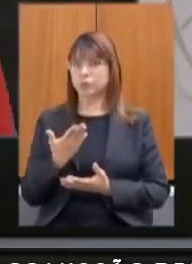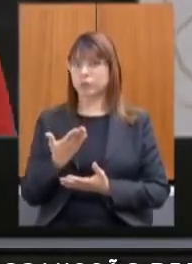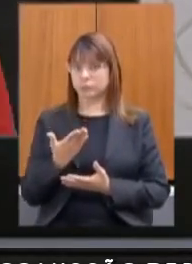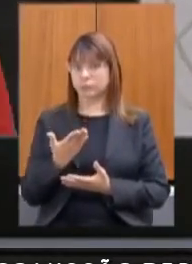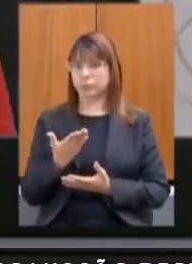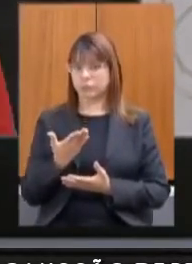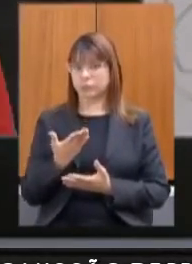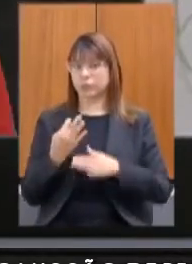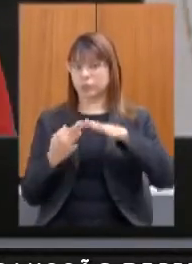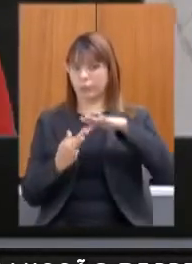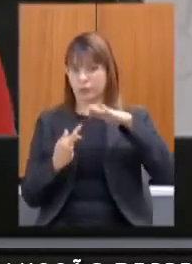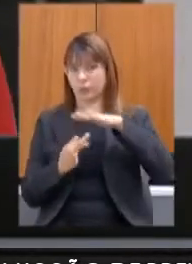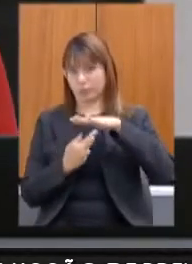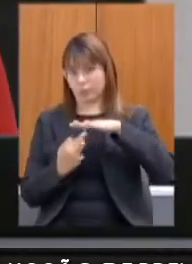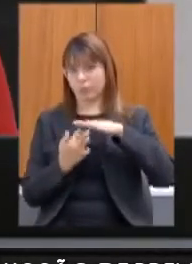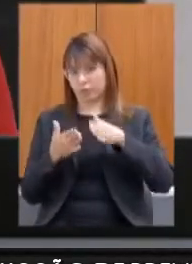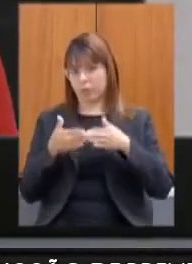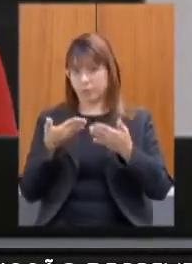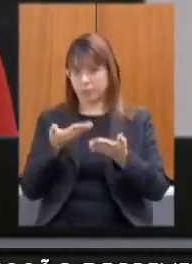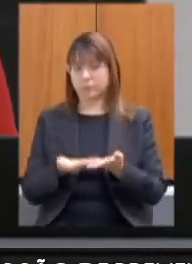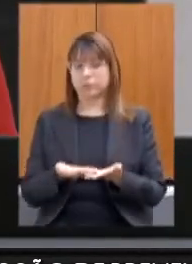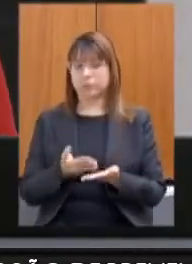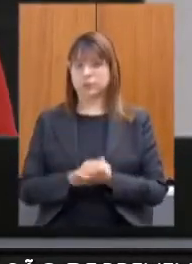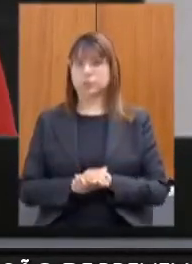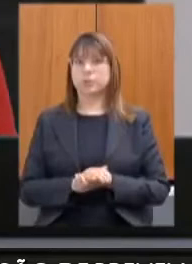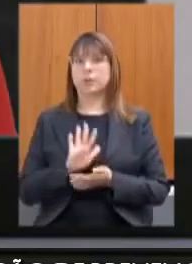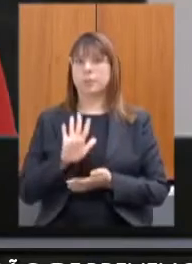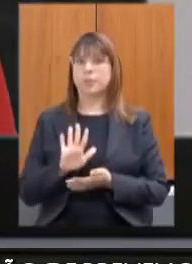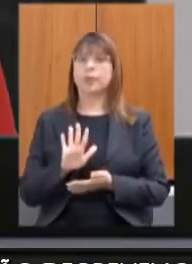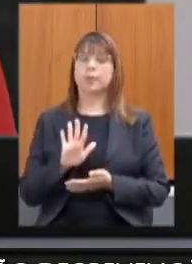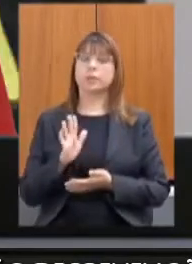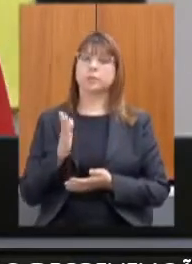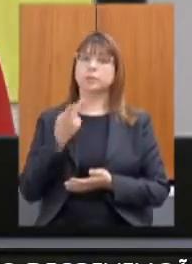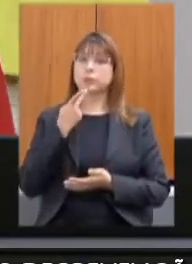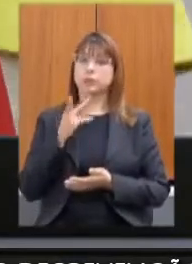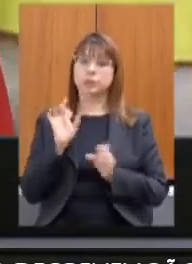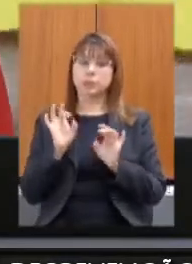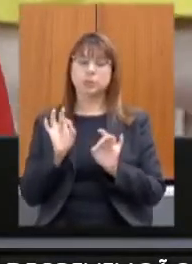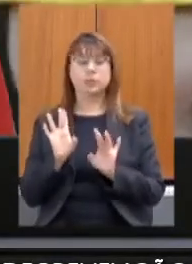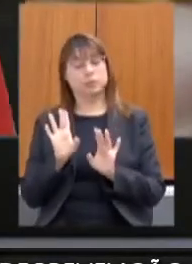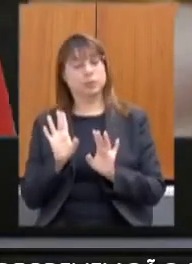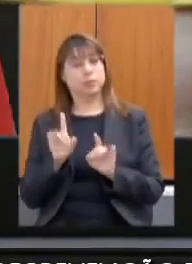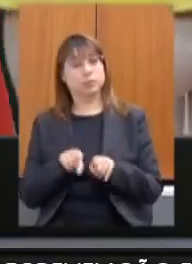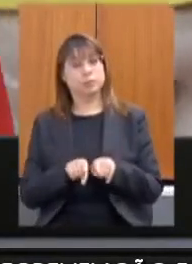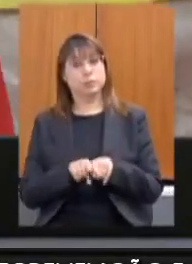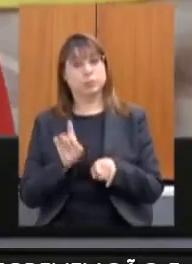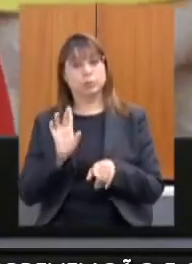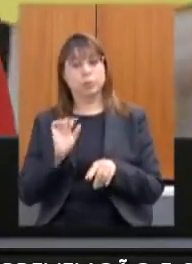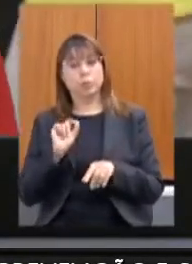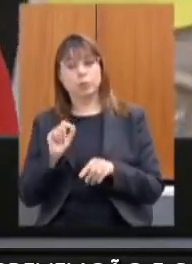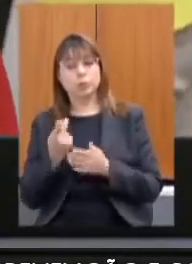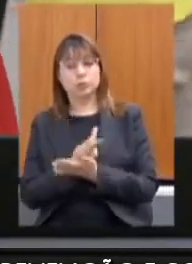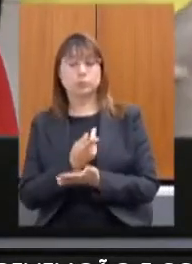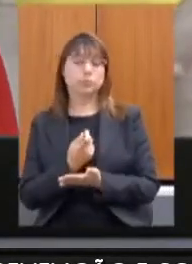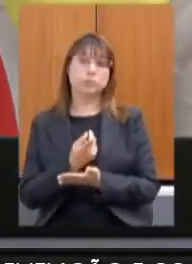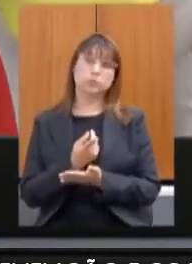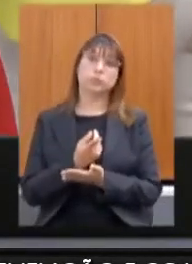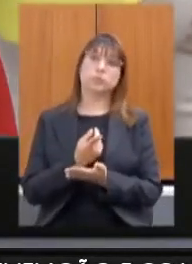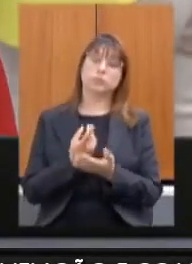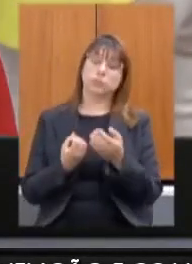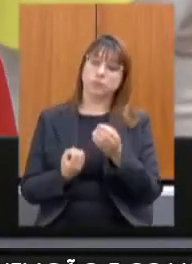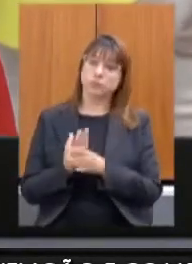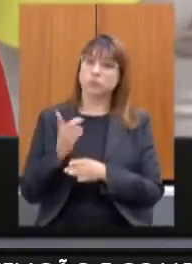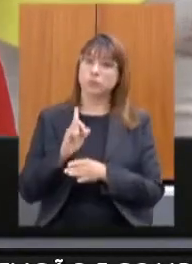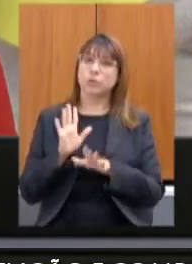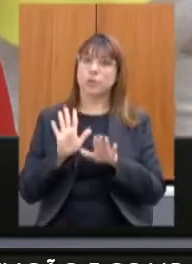formalmente mas a gente está colocando em especial não apenas sobre o que está sendo concebido e implementado